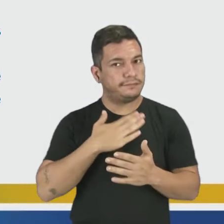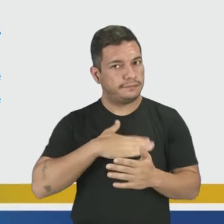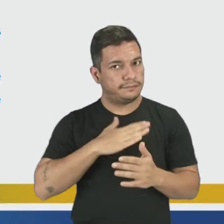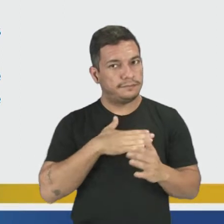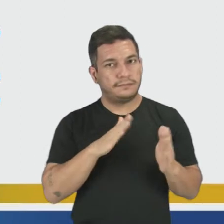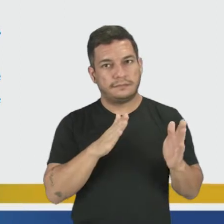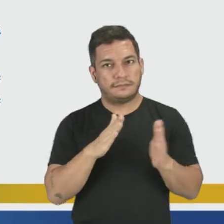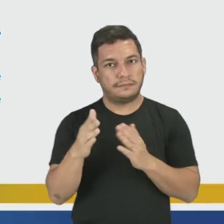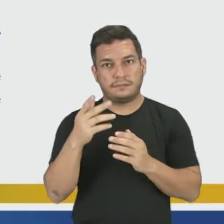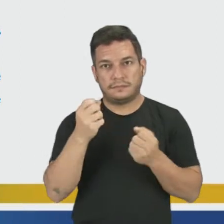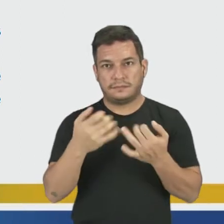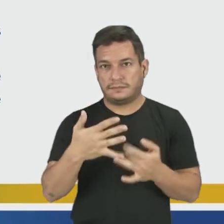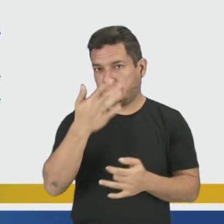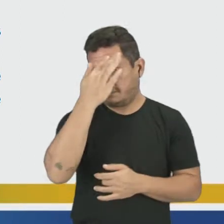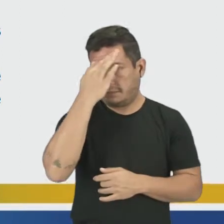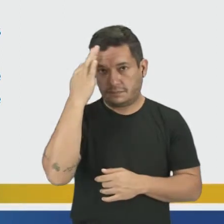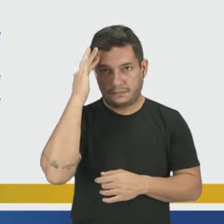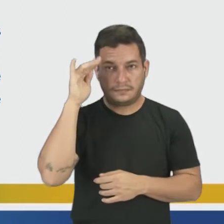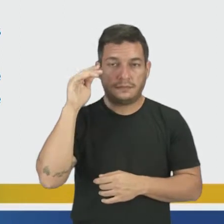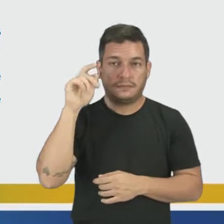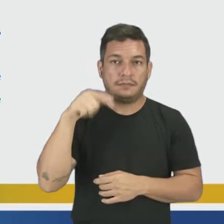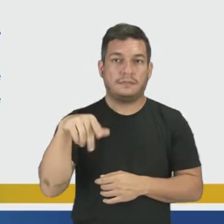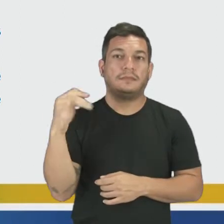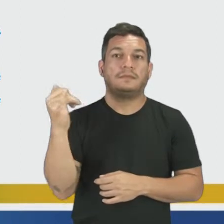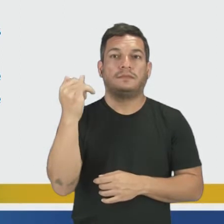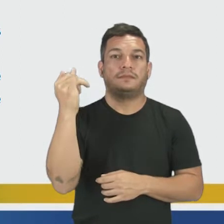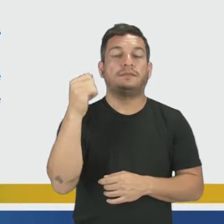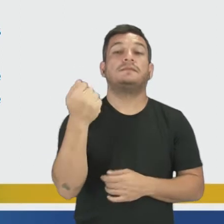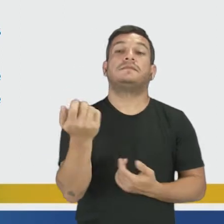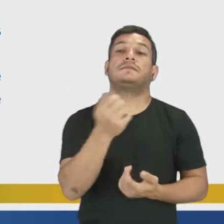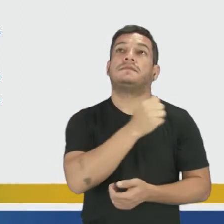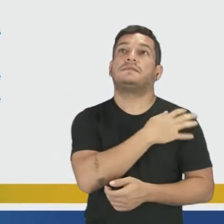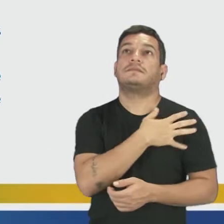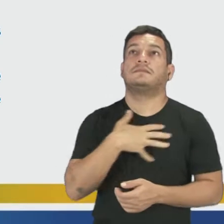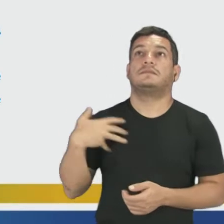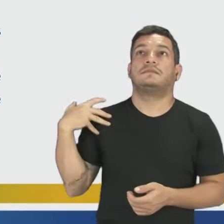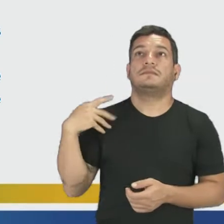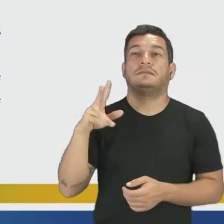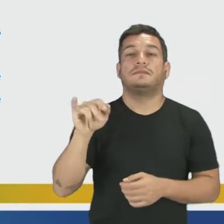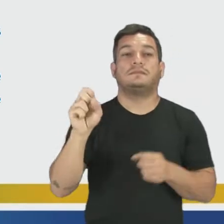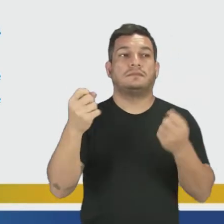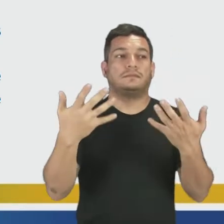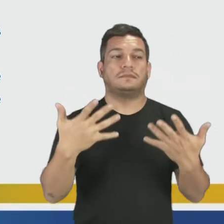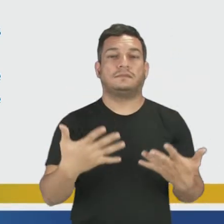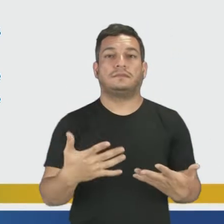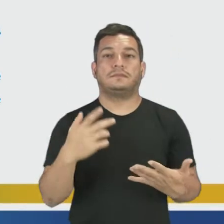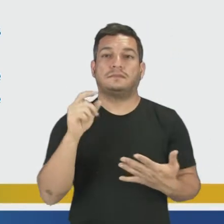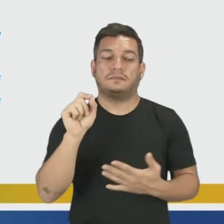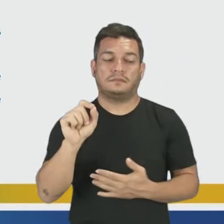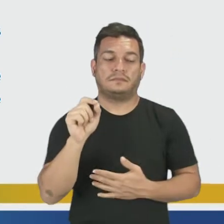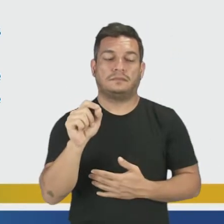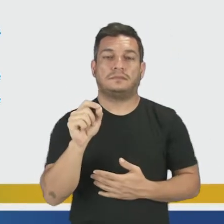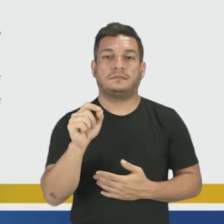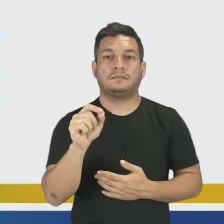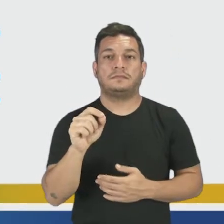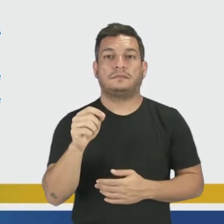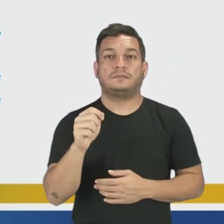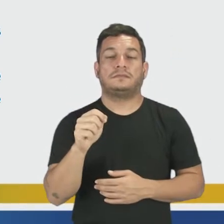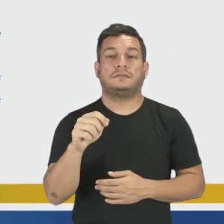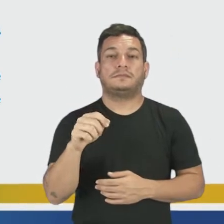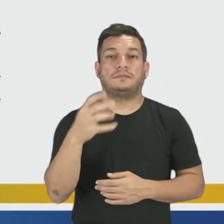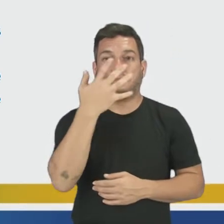Vamos falar da filosofia, que eles são importantes. Então, Aristóteles, ele vai dizer que a